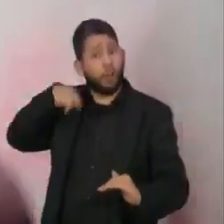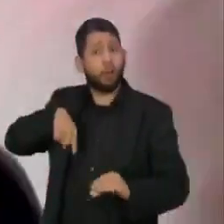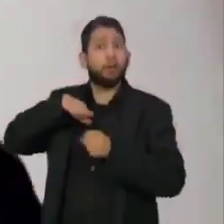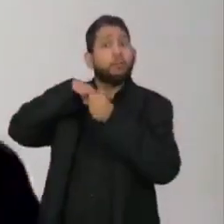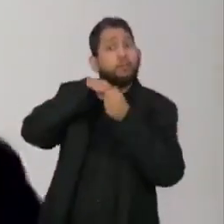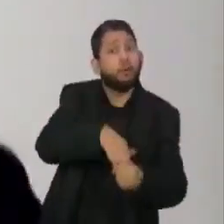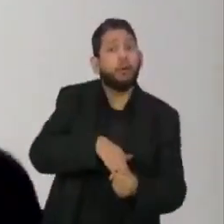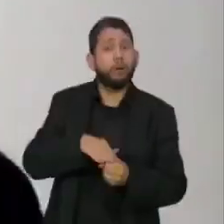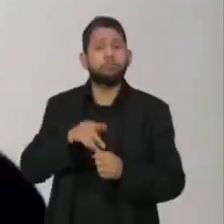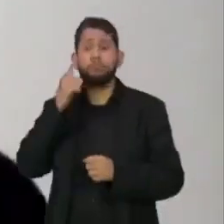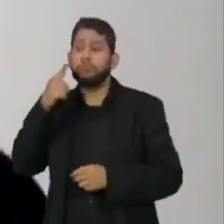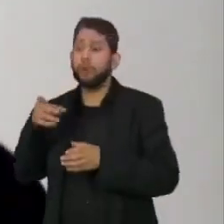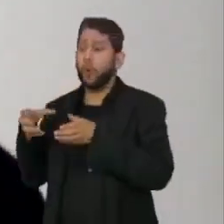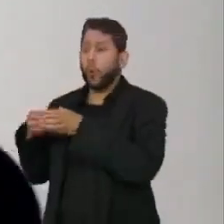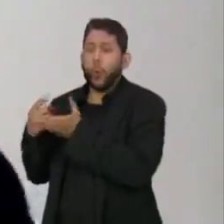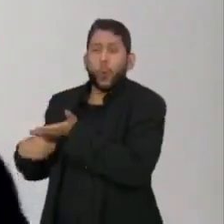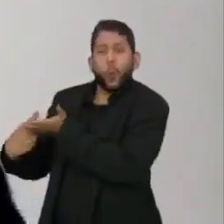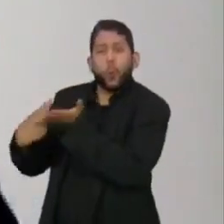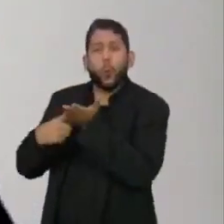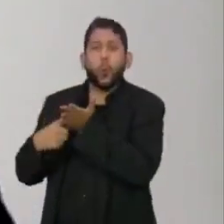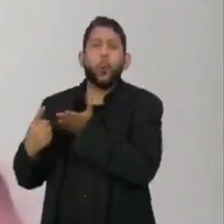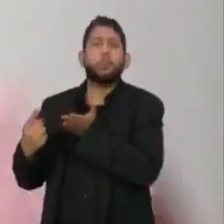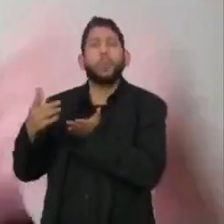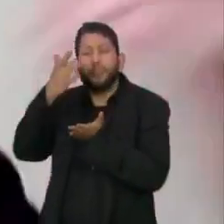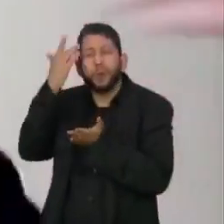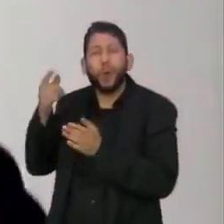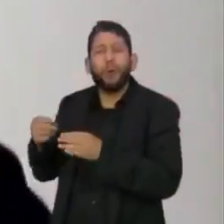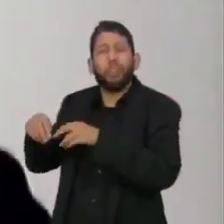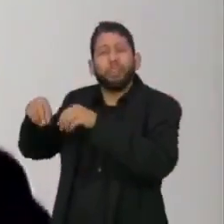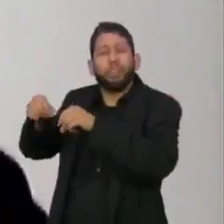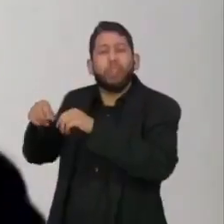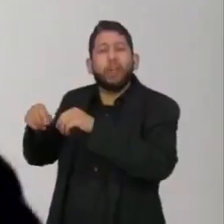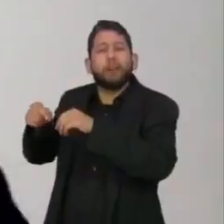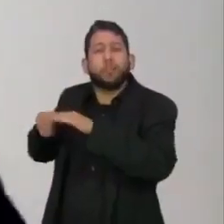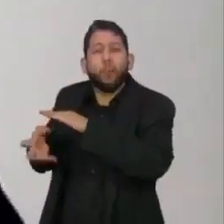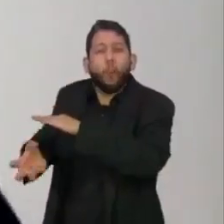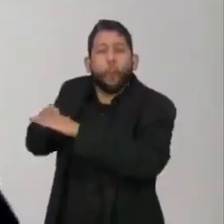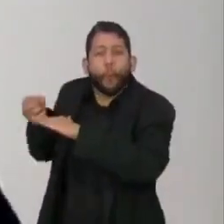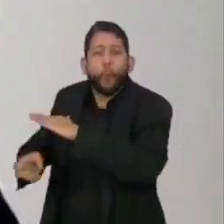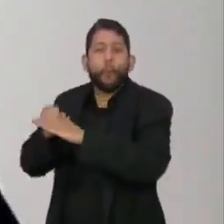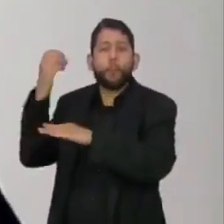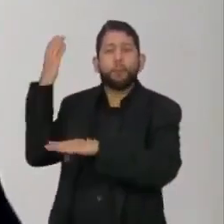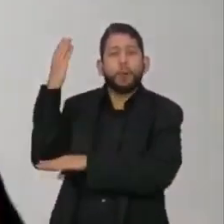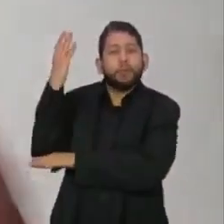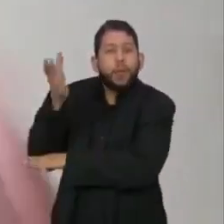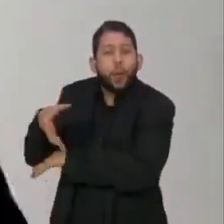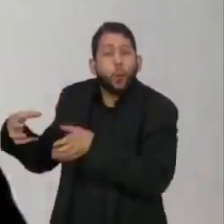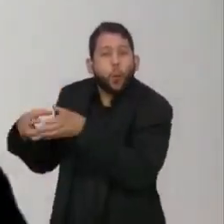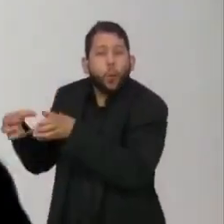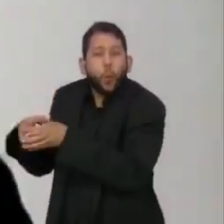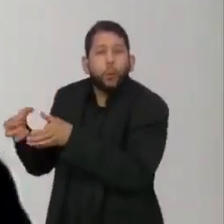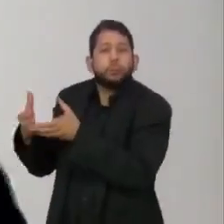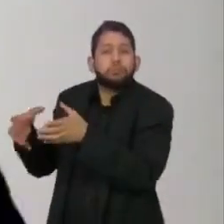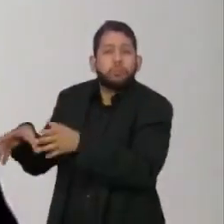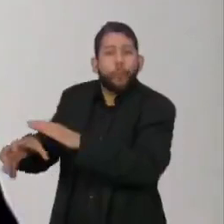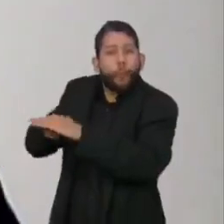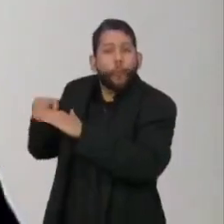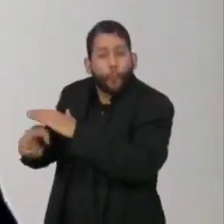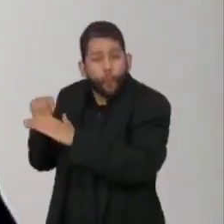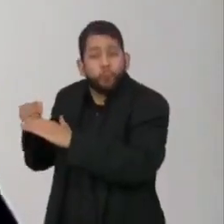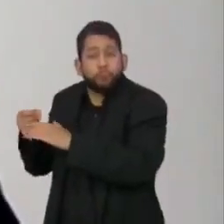simbolicamente se juntam a garimpeiros ilegais, a madeireiros ilegais, a discursos que